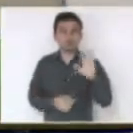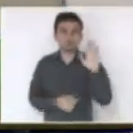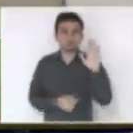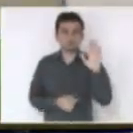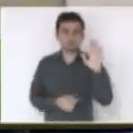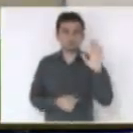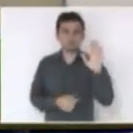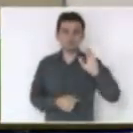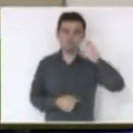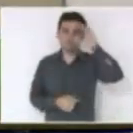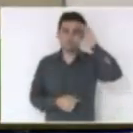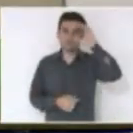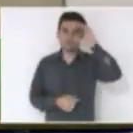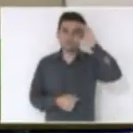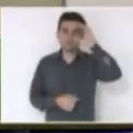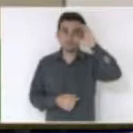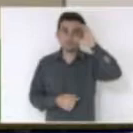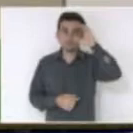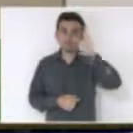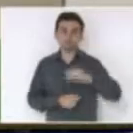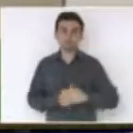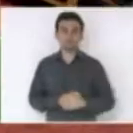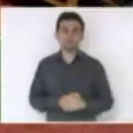deputado Fernando Coruja, com a palavra.